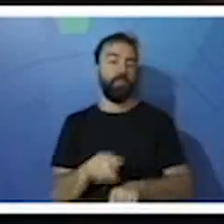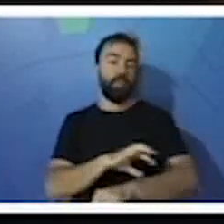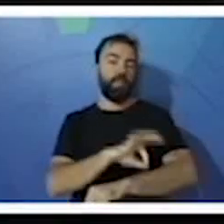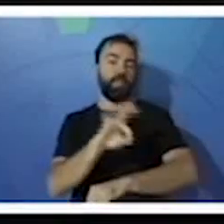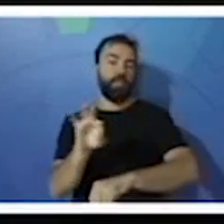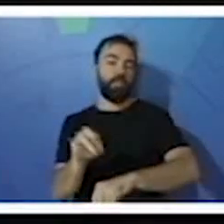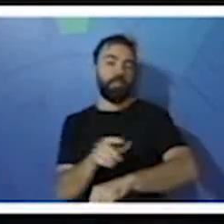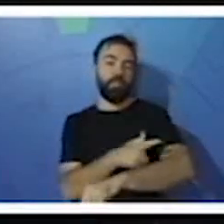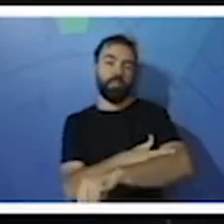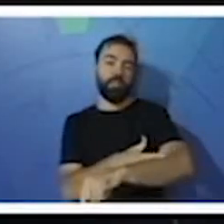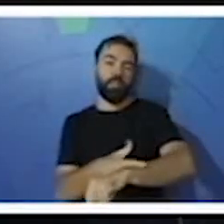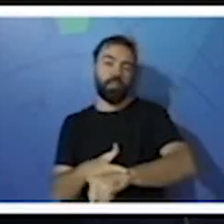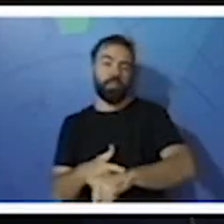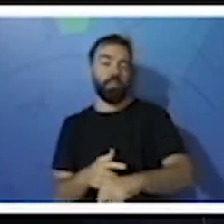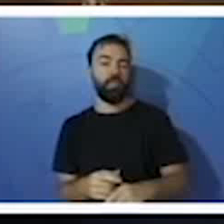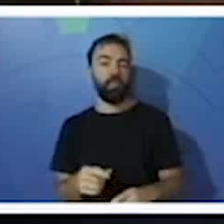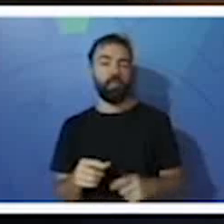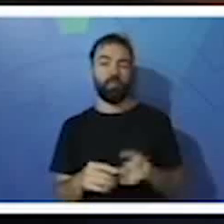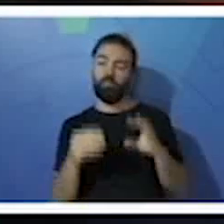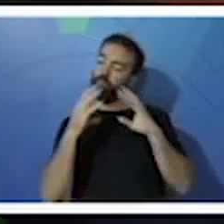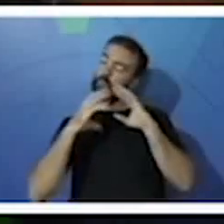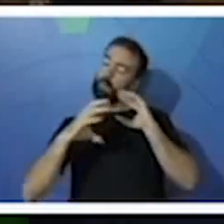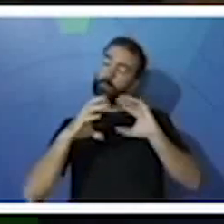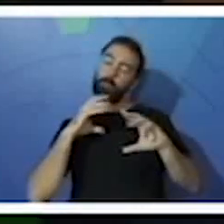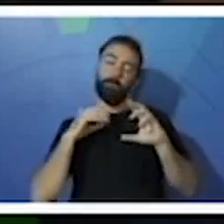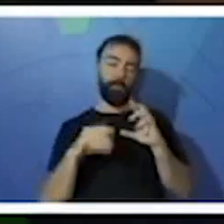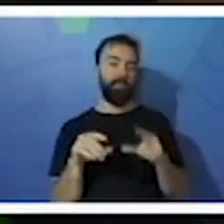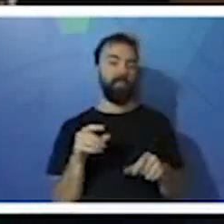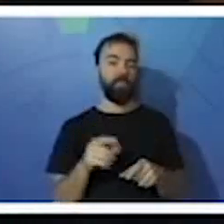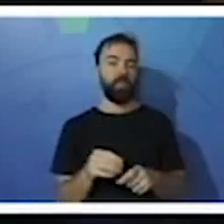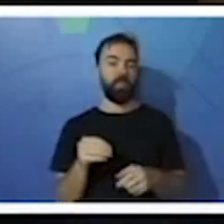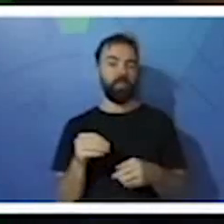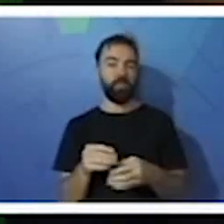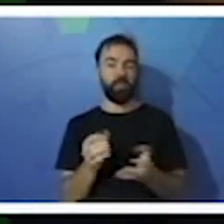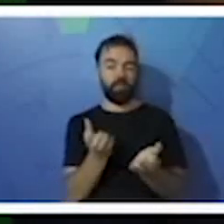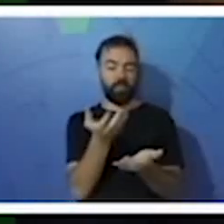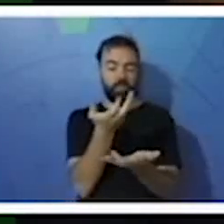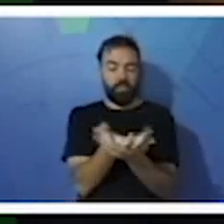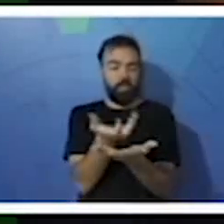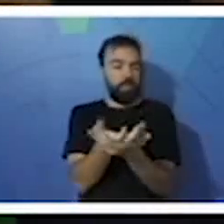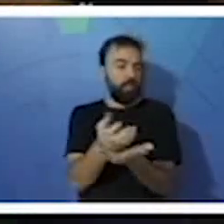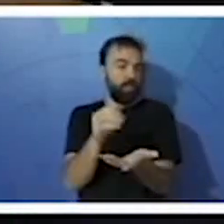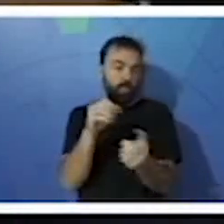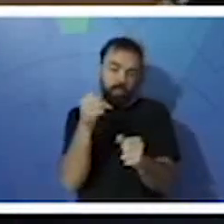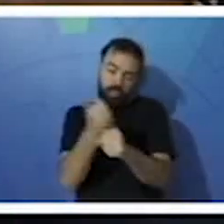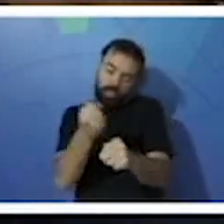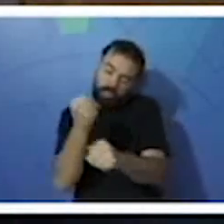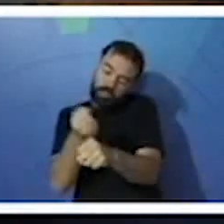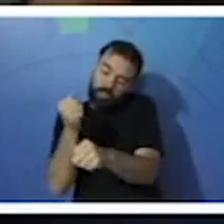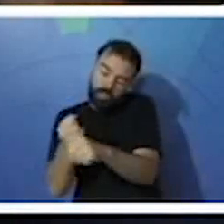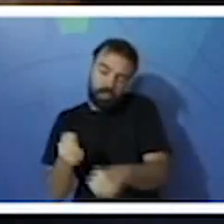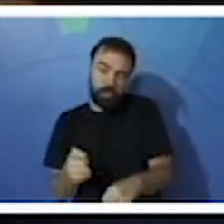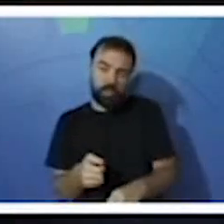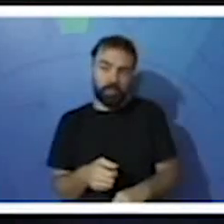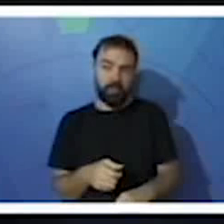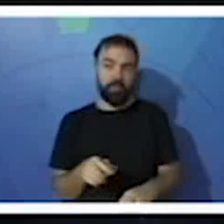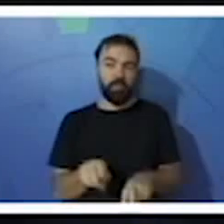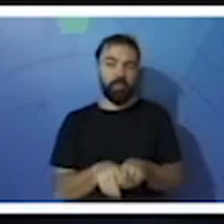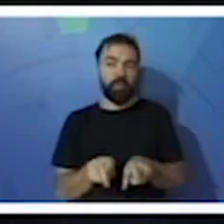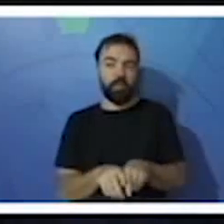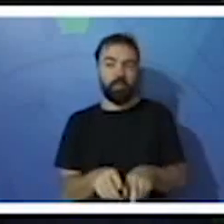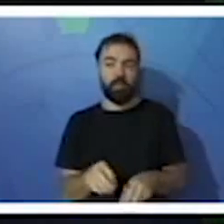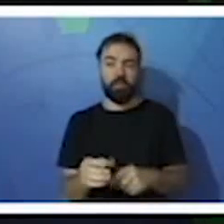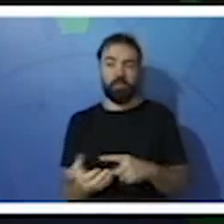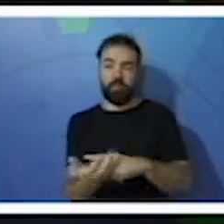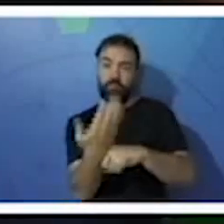a comunicação, a construção de ninhos, também é pelos bicos e até para sua própria defesa, para